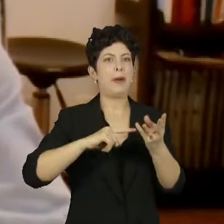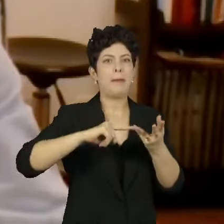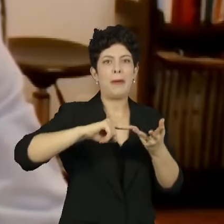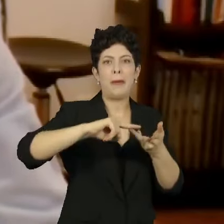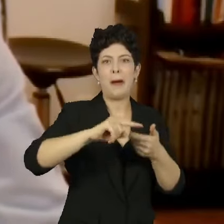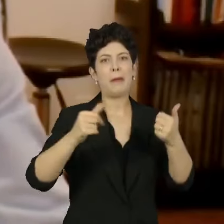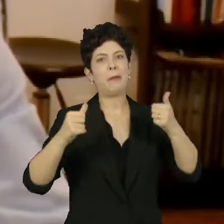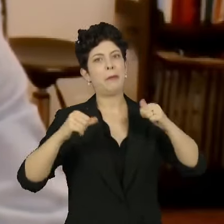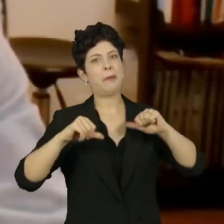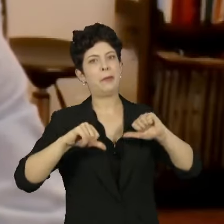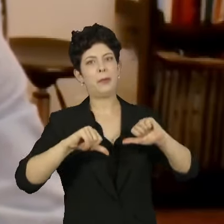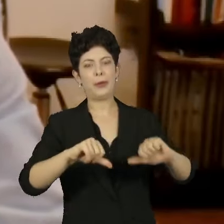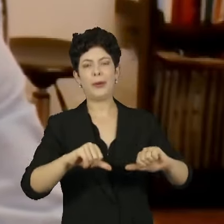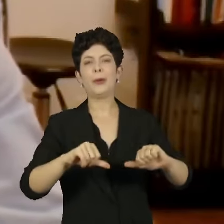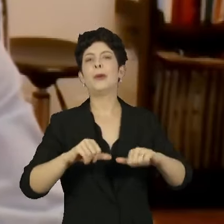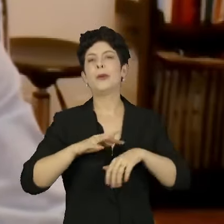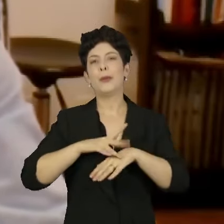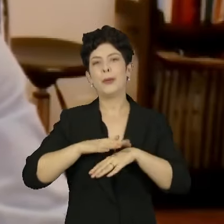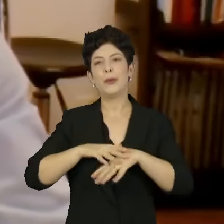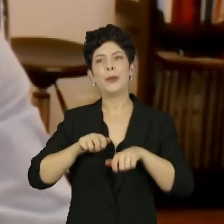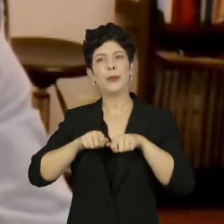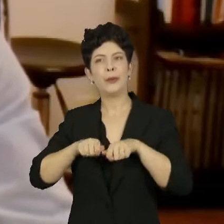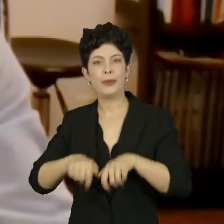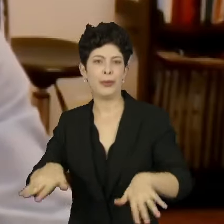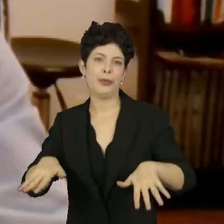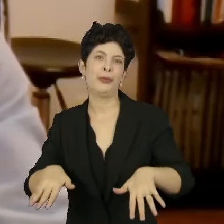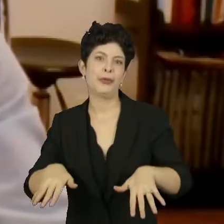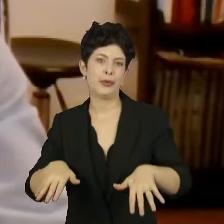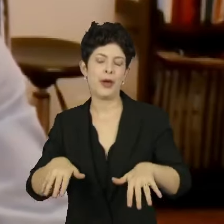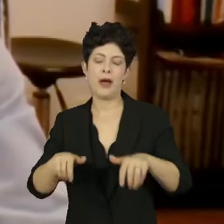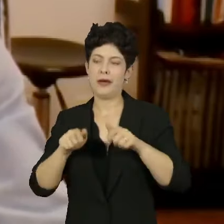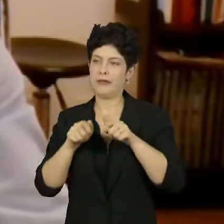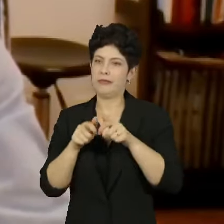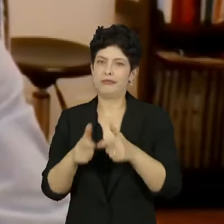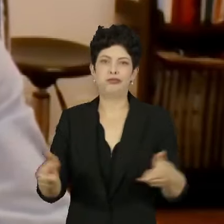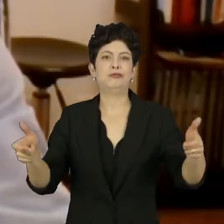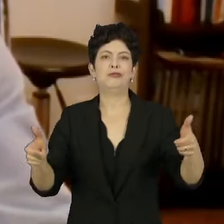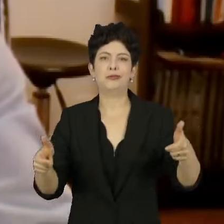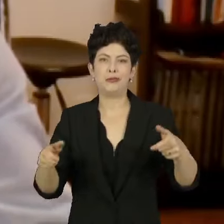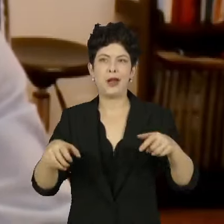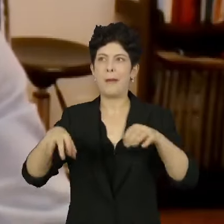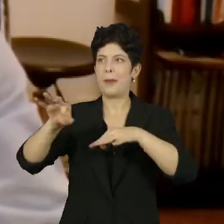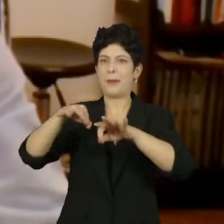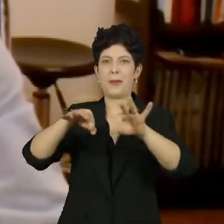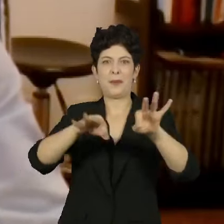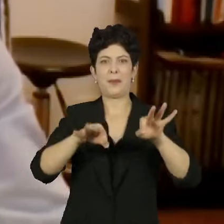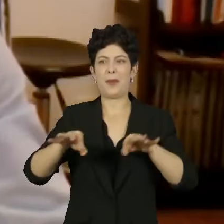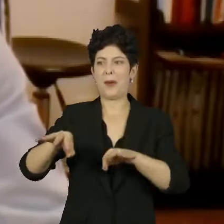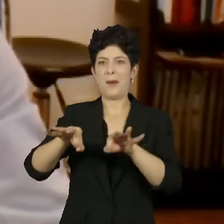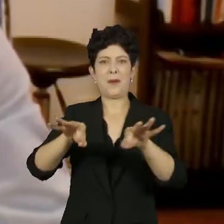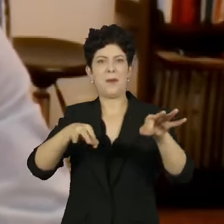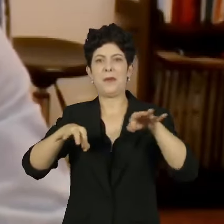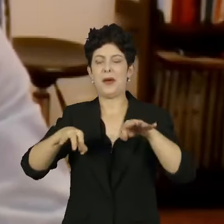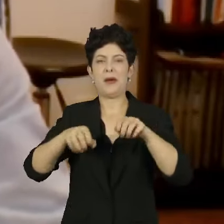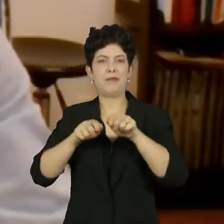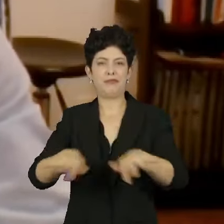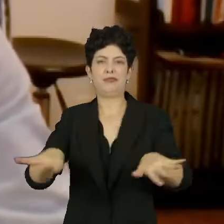favorecer a multiplicação do mosquito transmissor, do famoso Aedes aegypti.